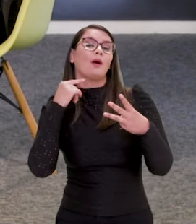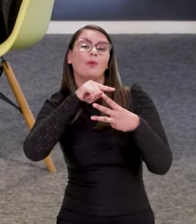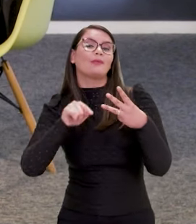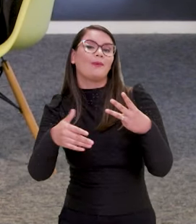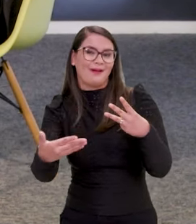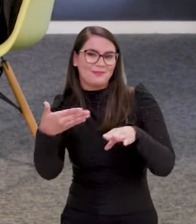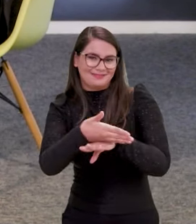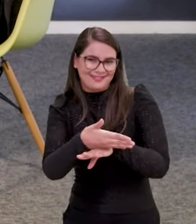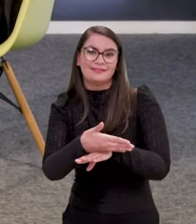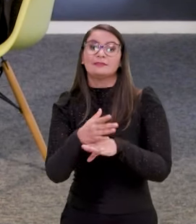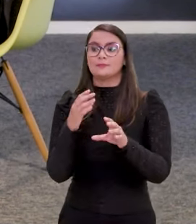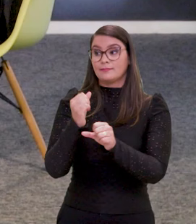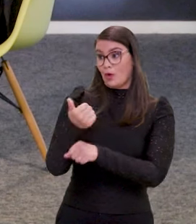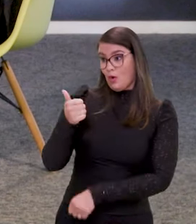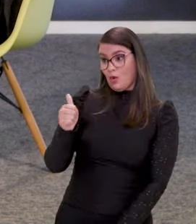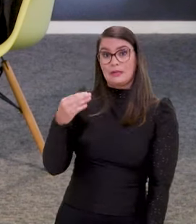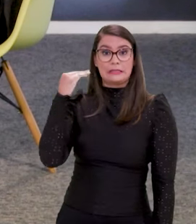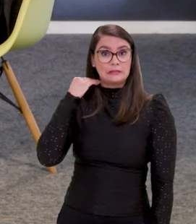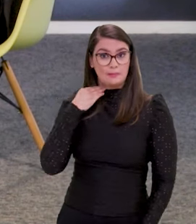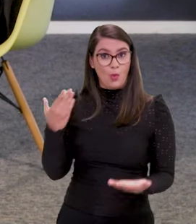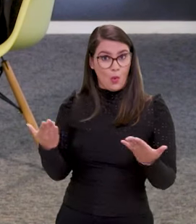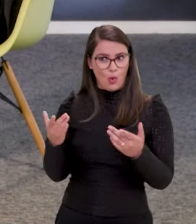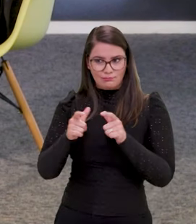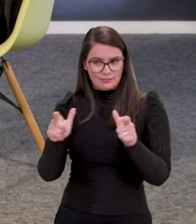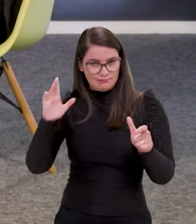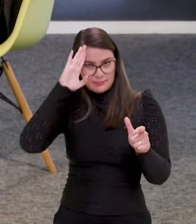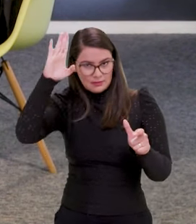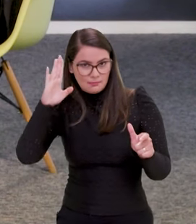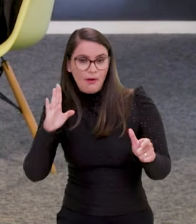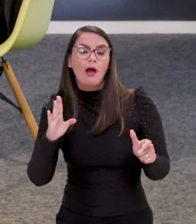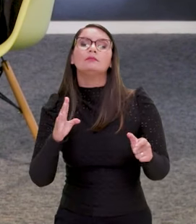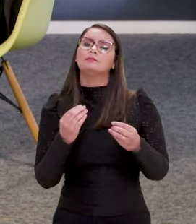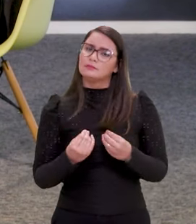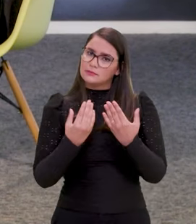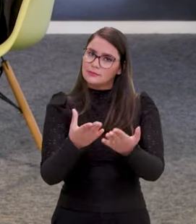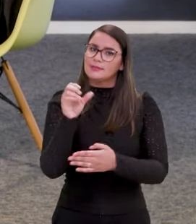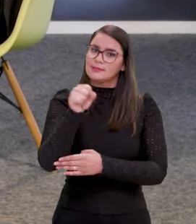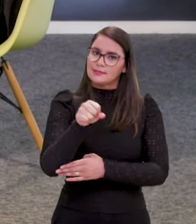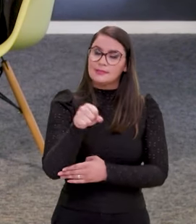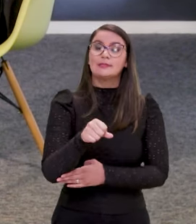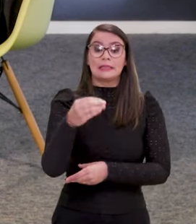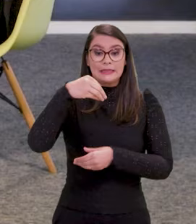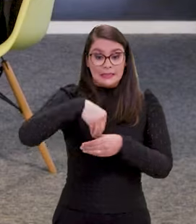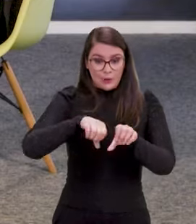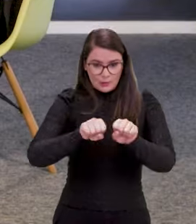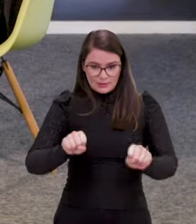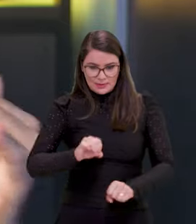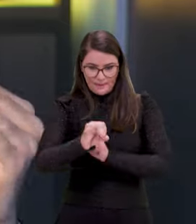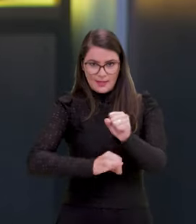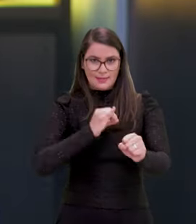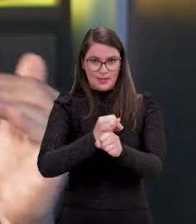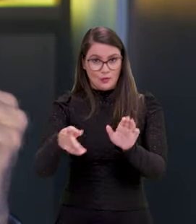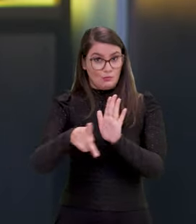Bancária. Os 11 bancos hoje, os 11 maiores bancos, hoje oferecem, dentro dos seus